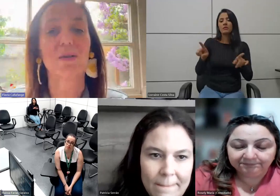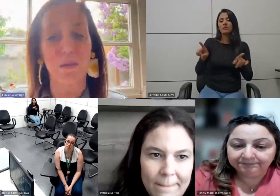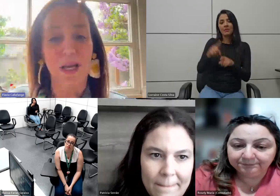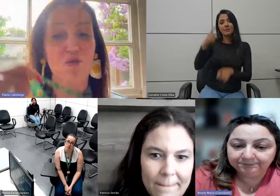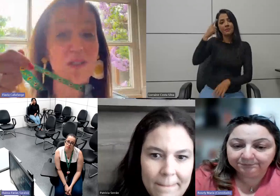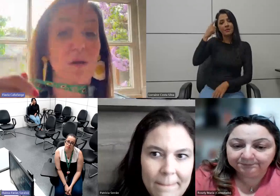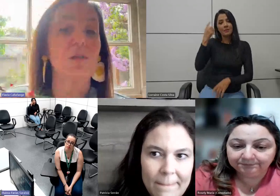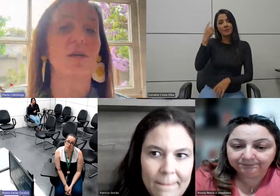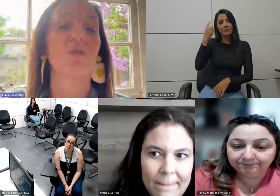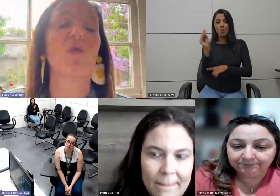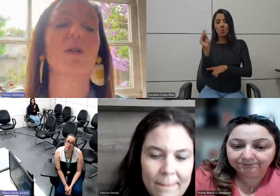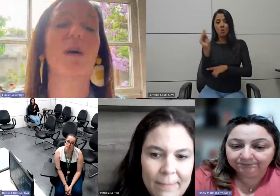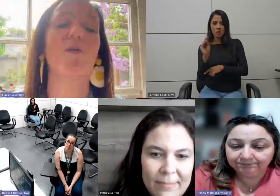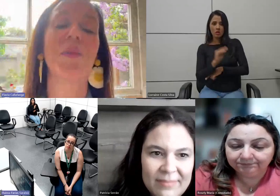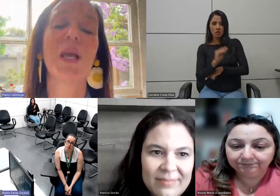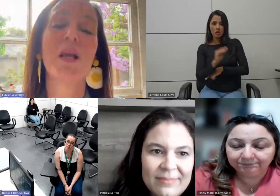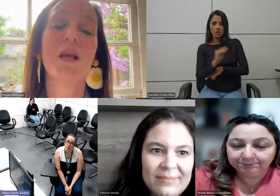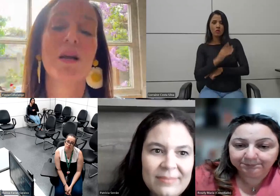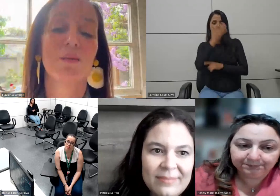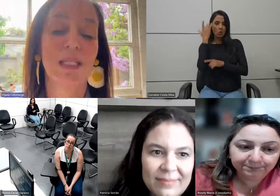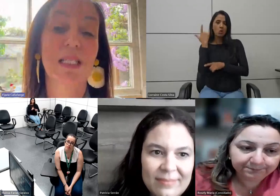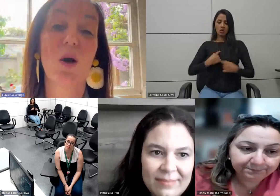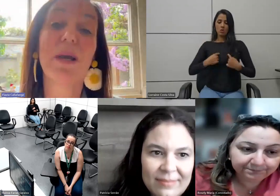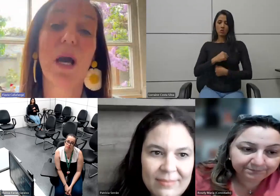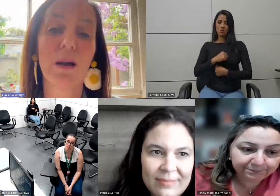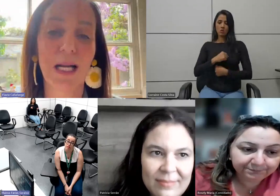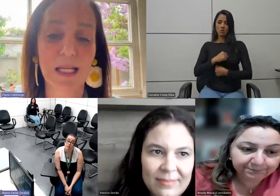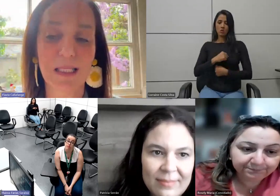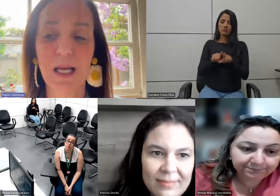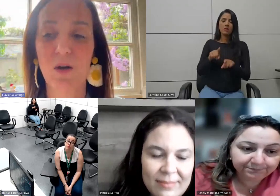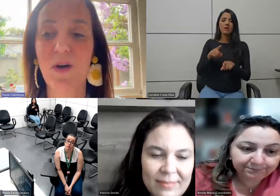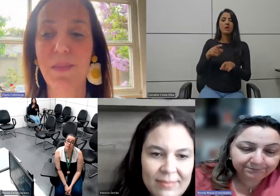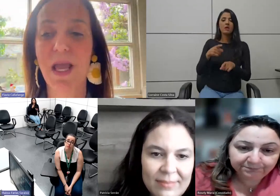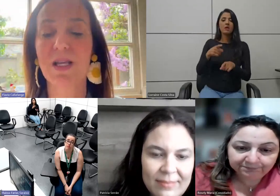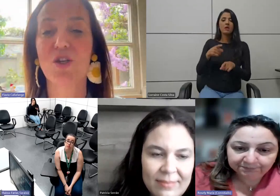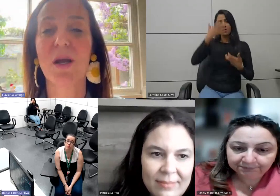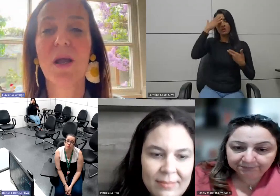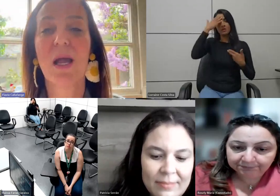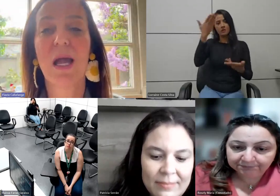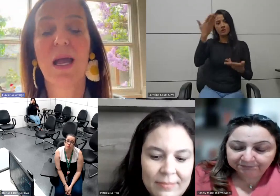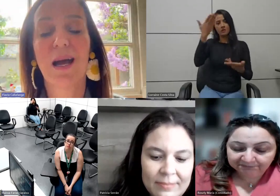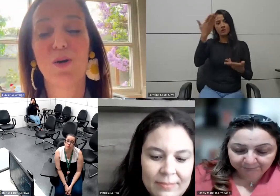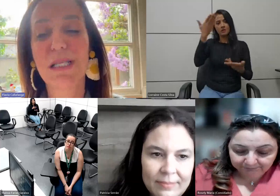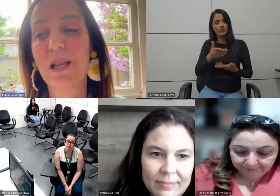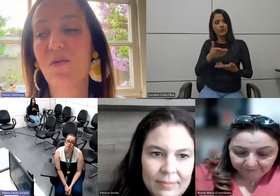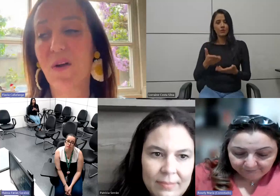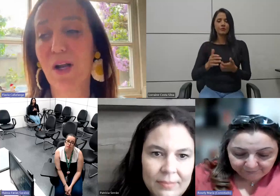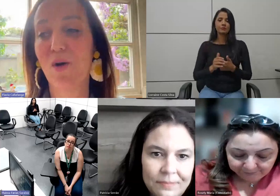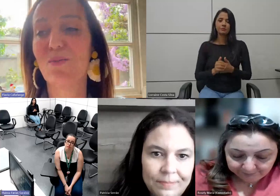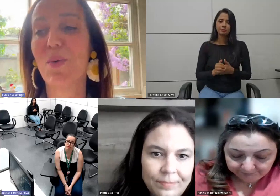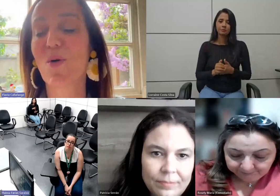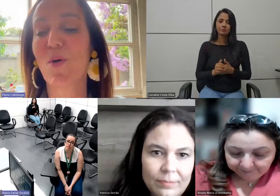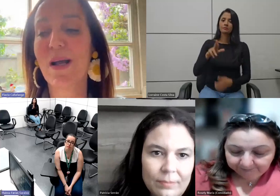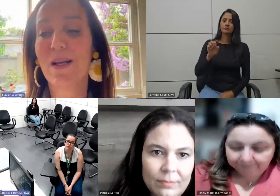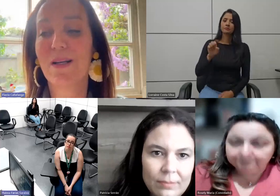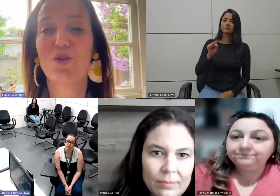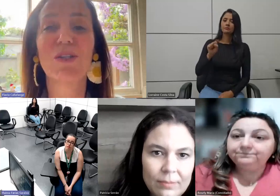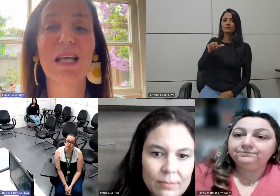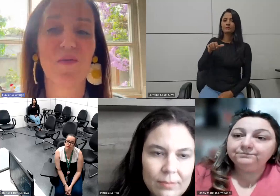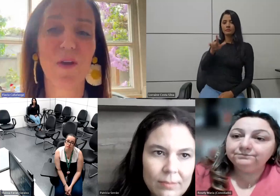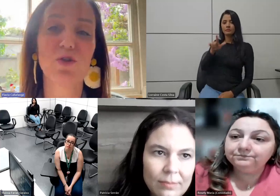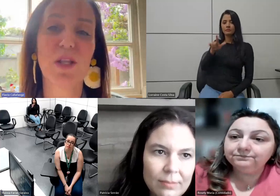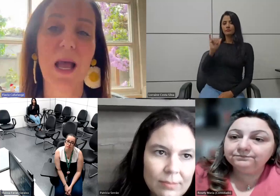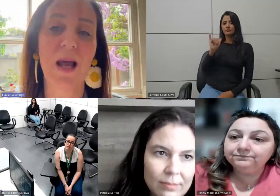o cuidador também às vezes está usando o cordão mas assim eu quero agradecer novamente a Roseli falou um pouco